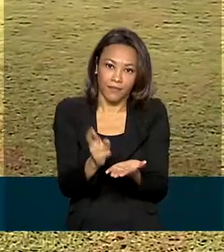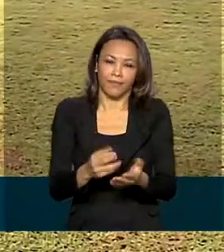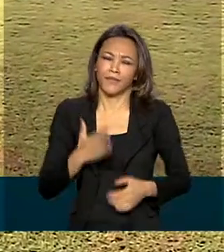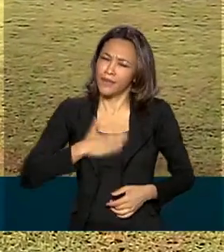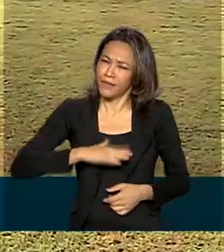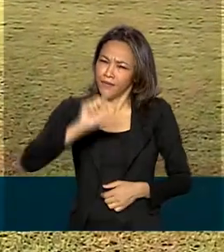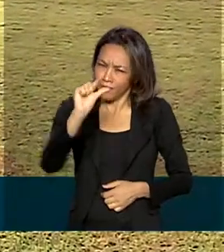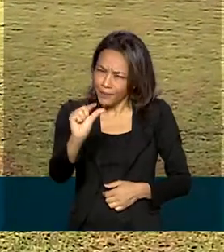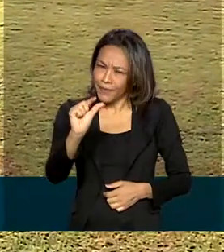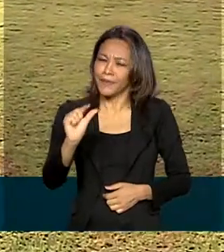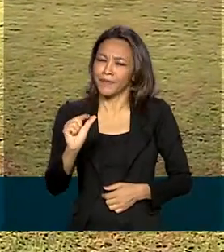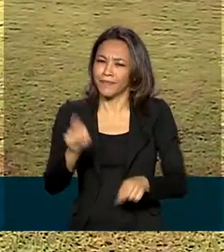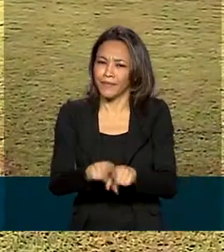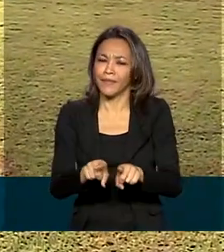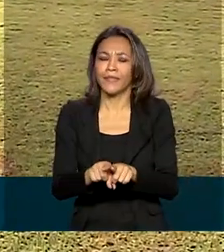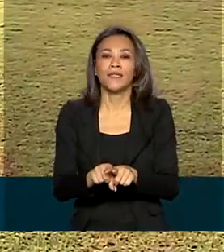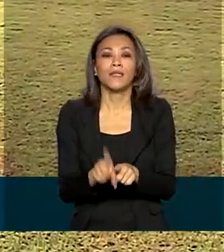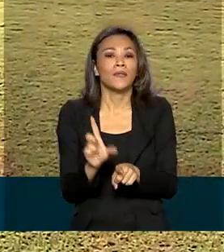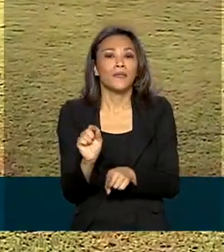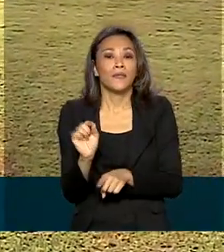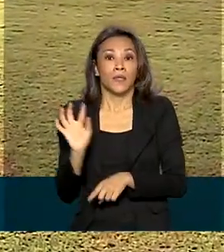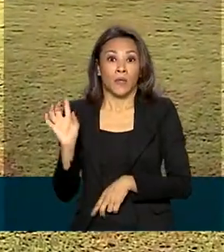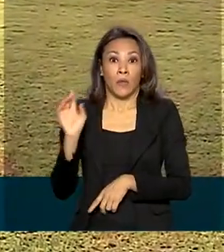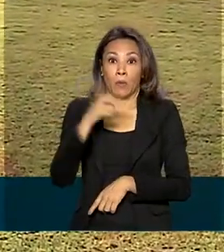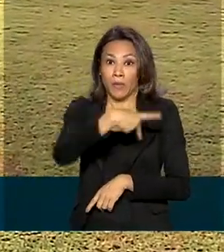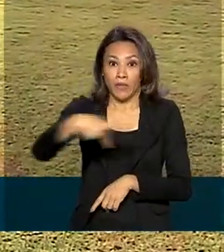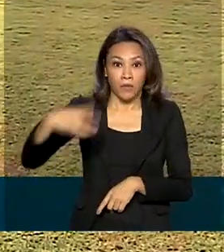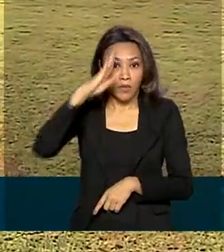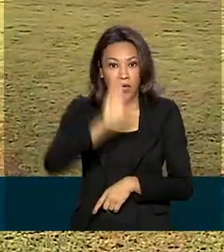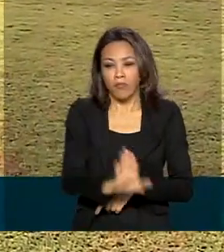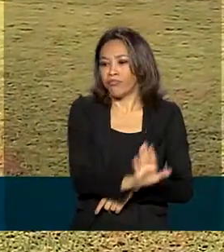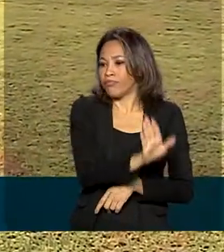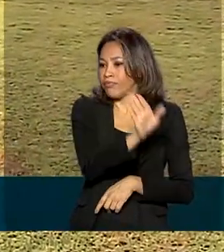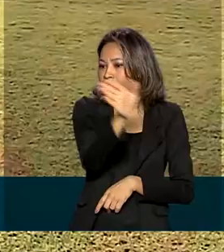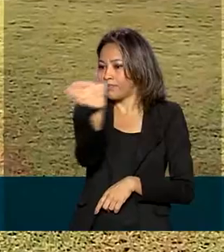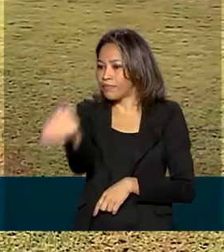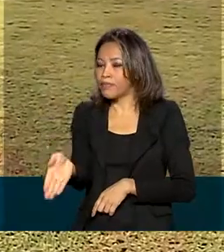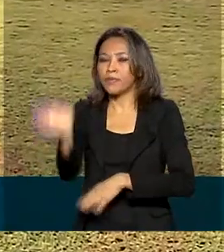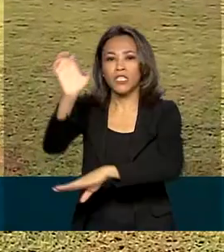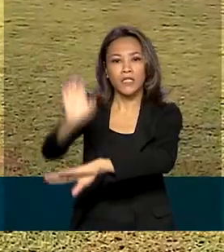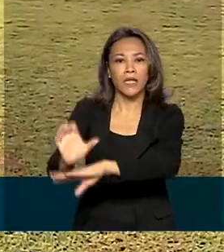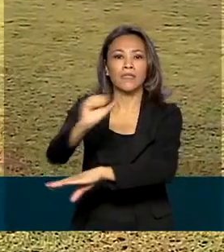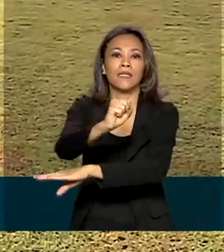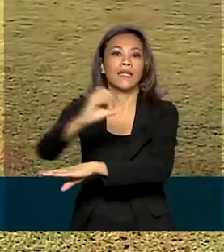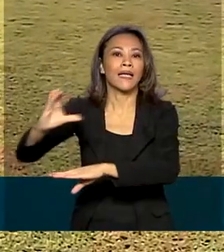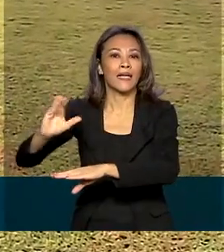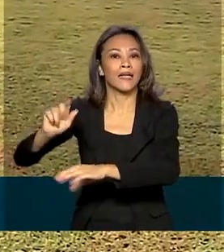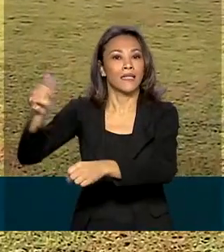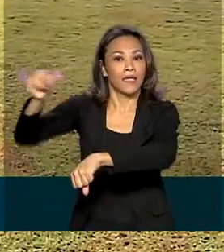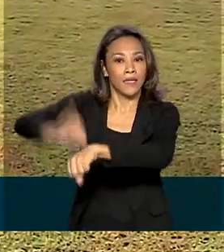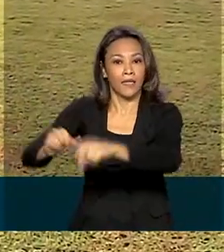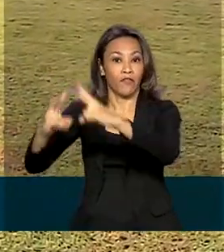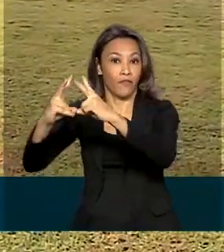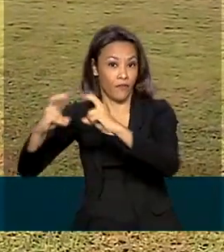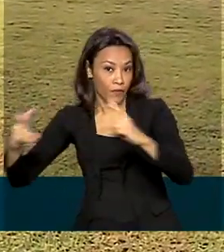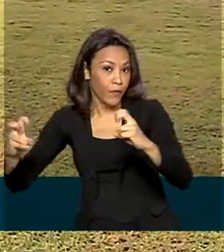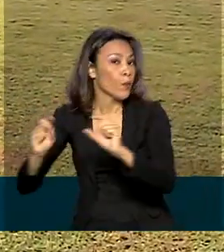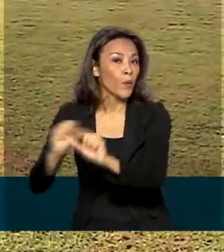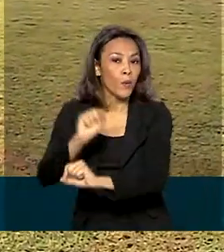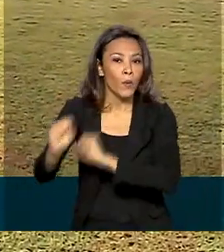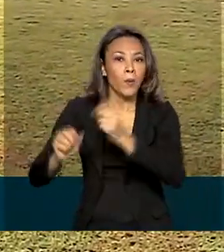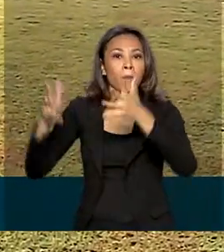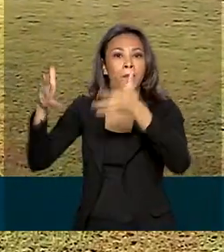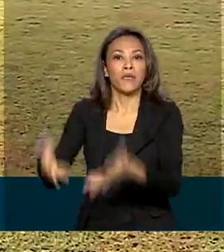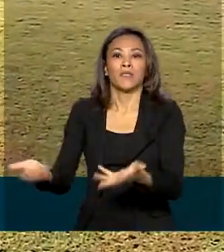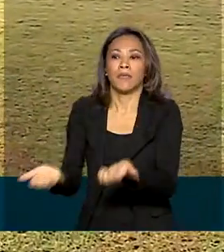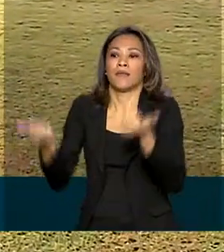daqui a pouco, mais tarde, o presidente Jair Bolsonaro segue para Florianópolis, em Santa Catarina, onde ele participa da cerimônia de entrega